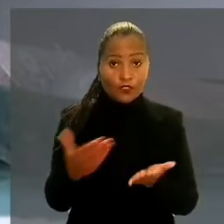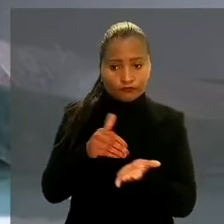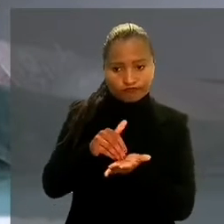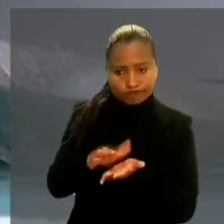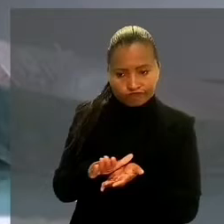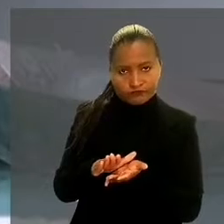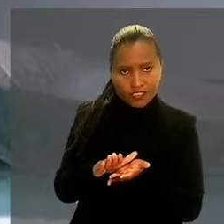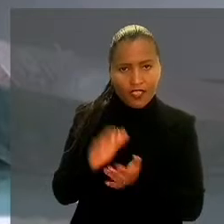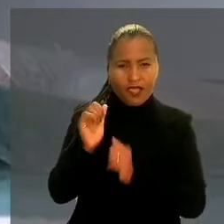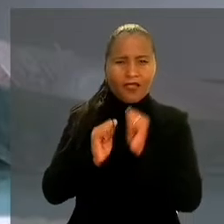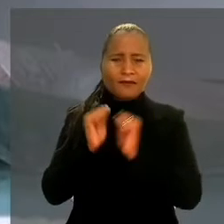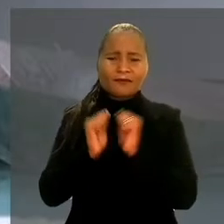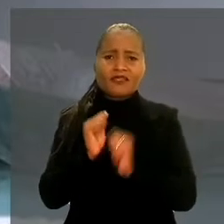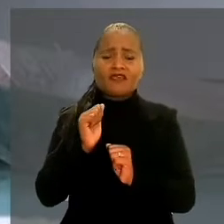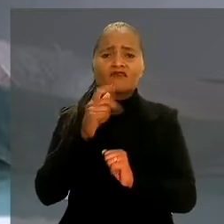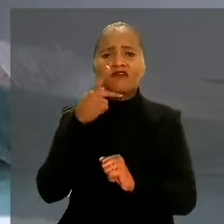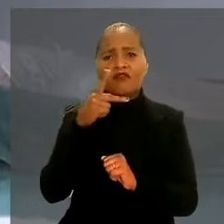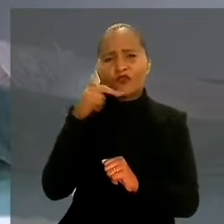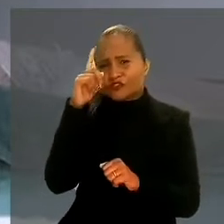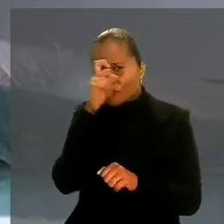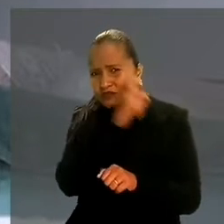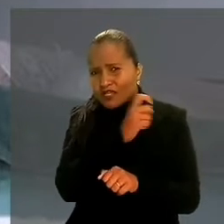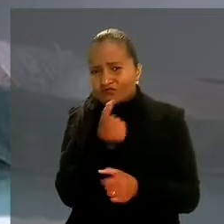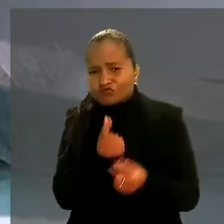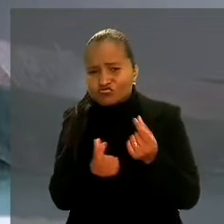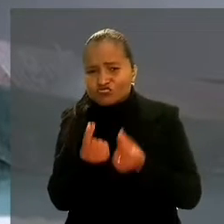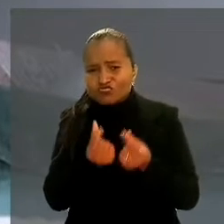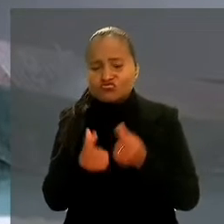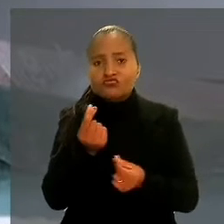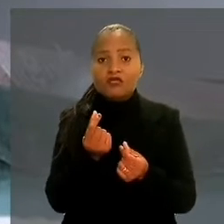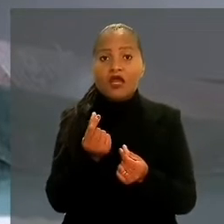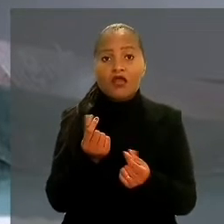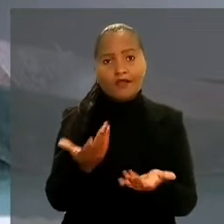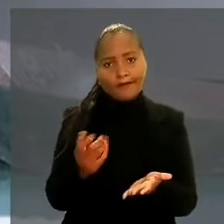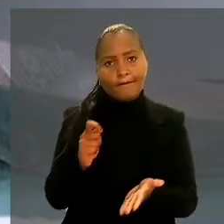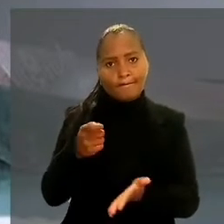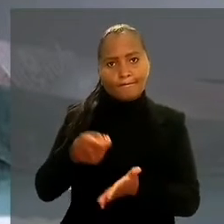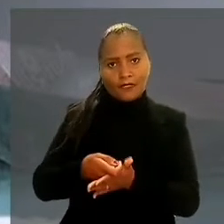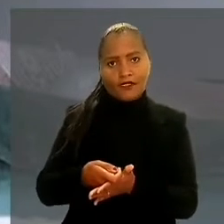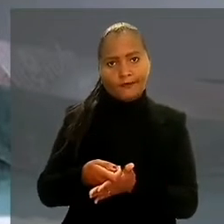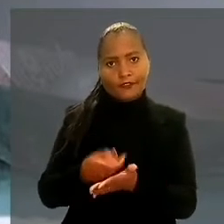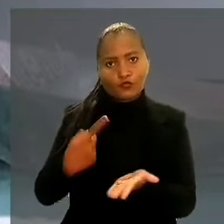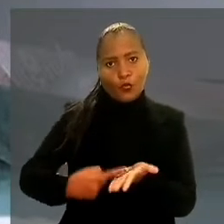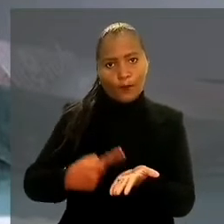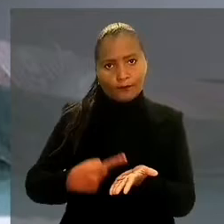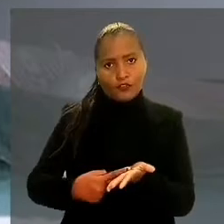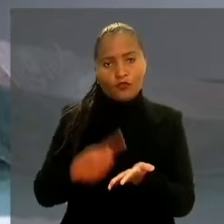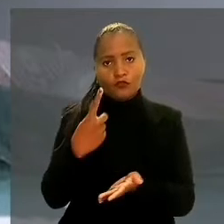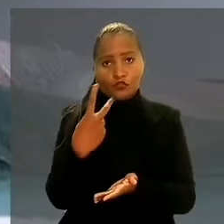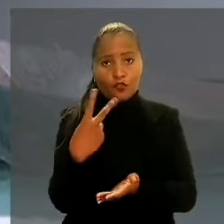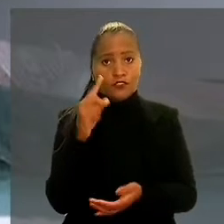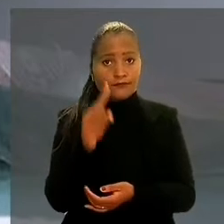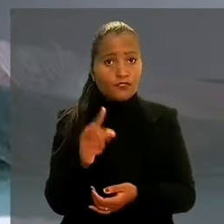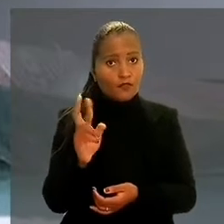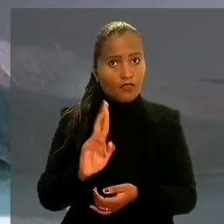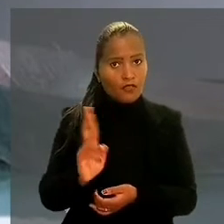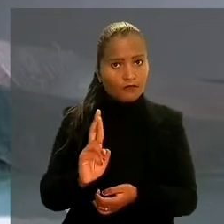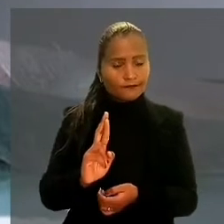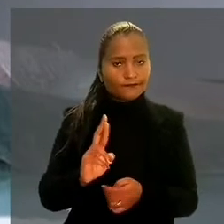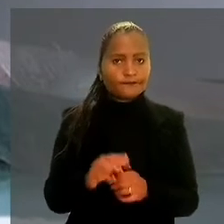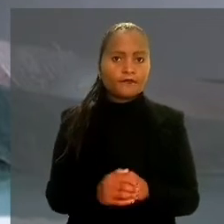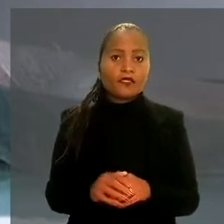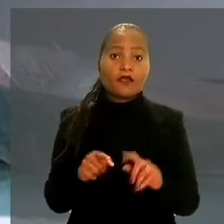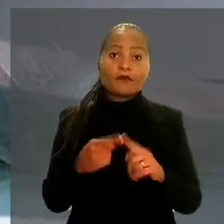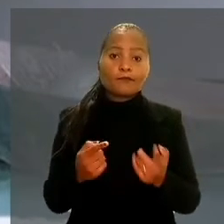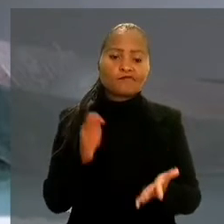o empregado, a empresa alegou que estava passando por dificuldades econômicas e acertou o pagamento das verbas recisórias no valor de 12 mil